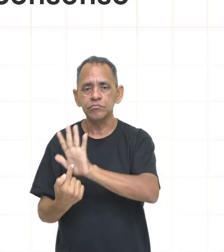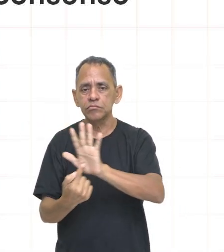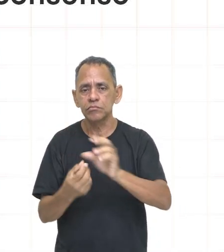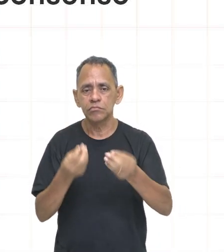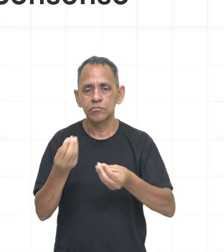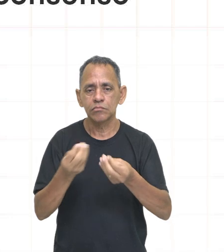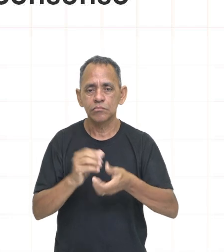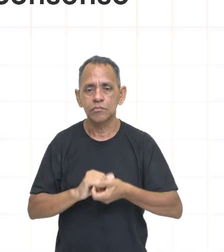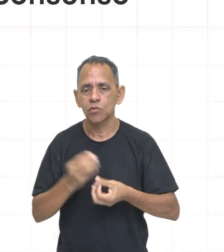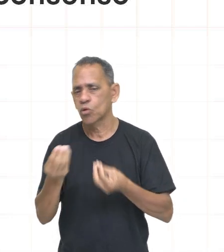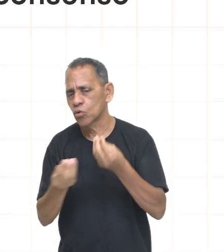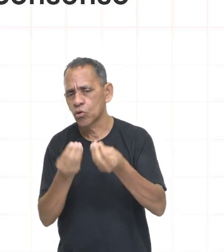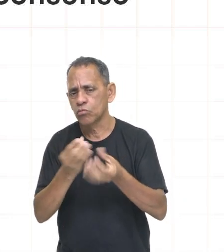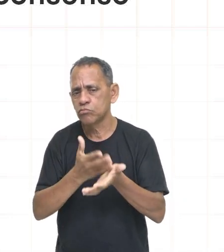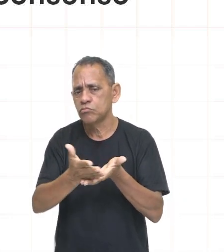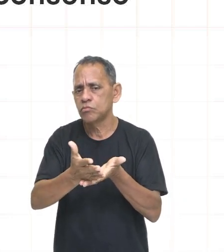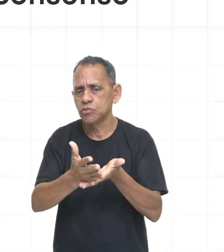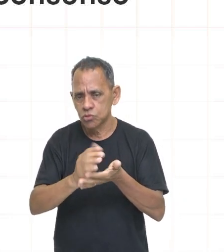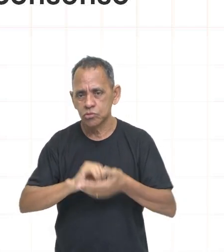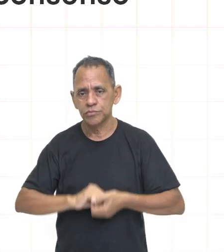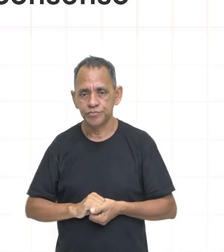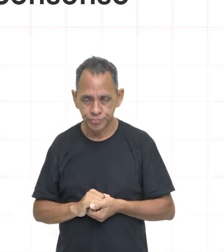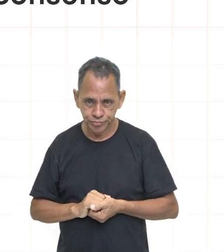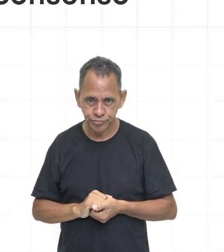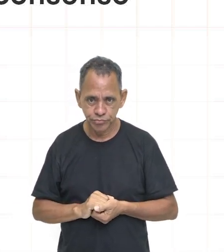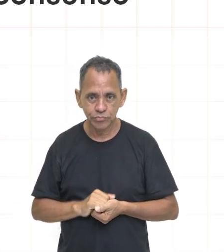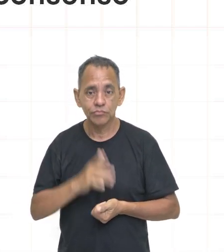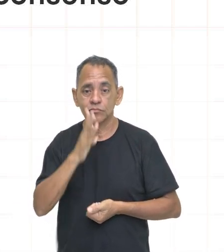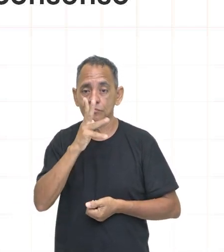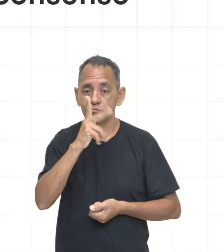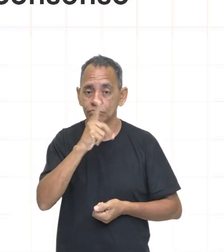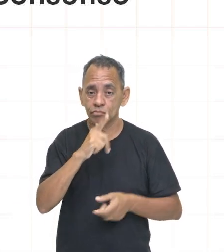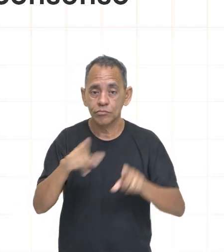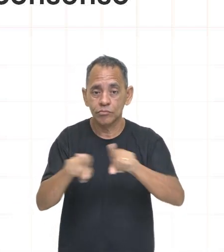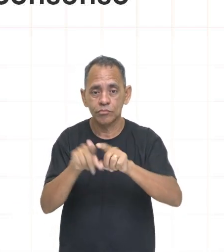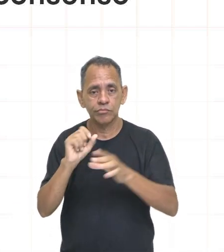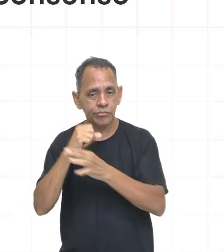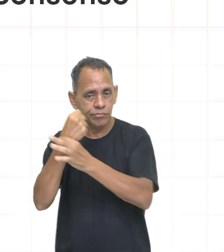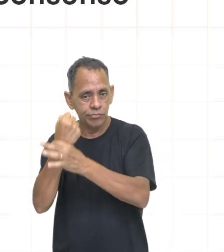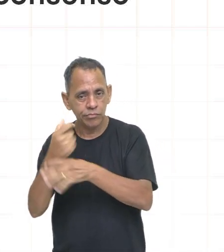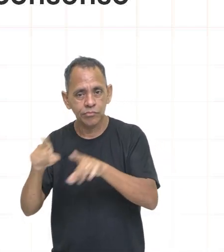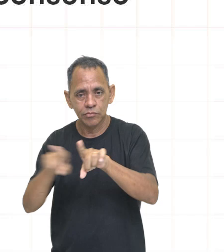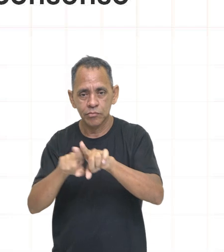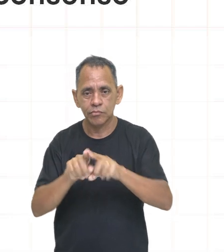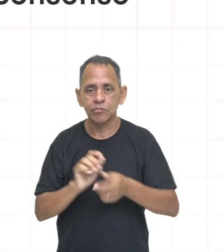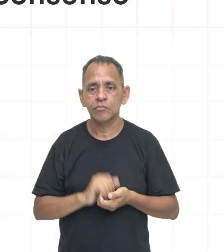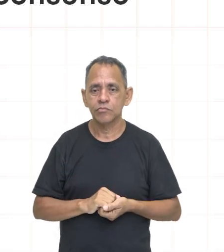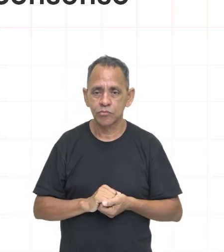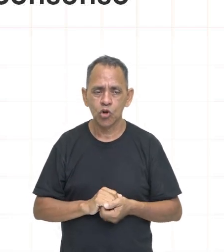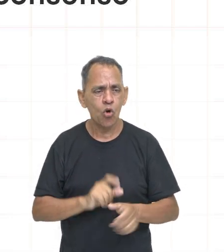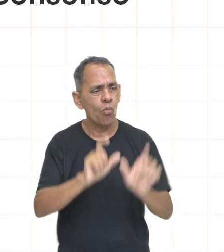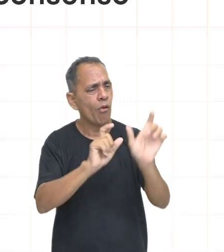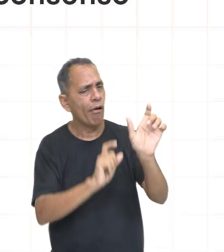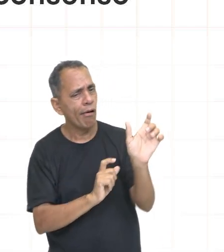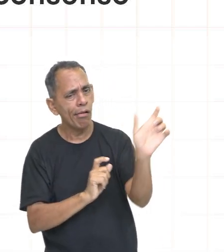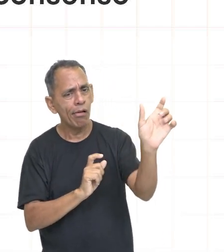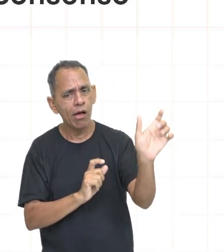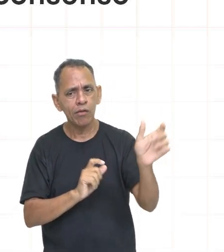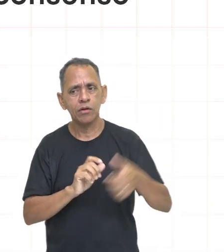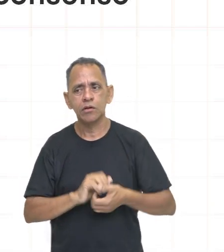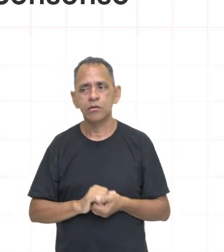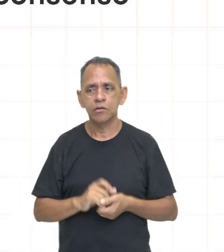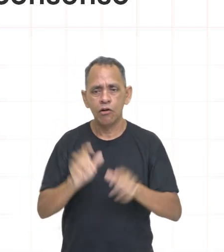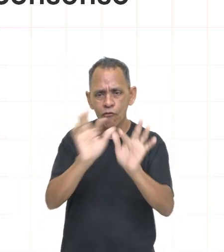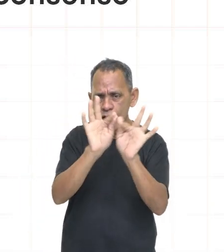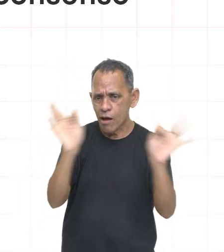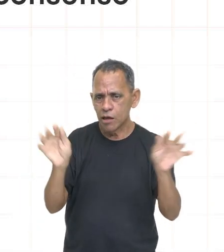e segura. O slogan que marcou a abertura política foi cunhado durante o governo do Geisel, que pretendia